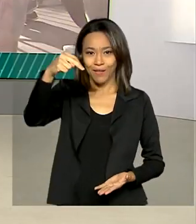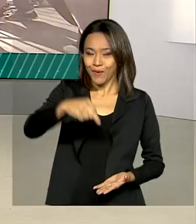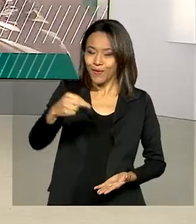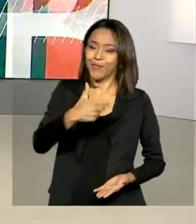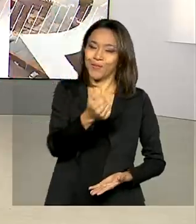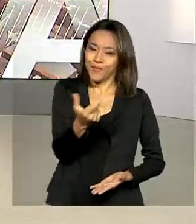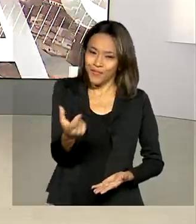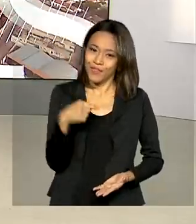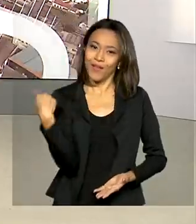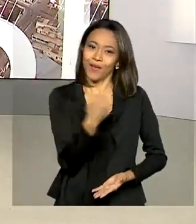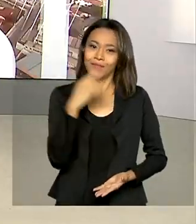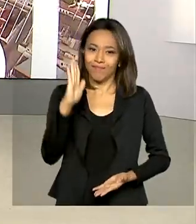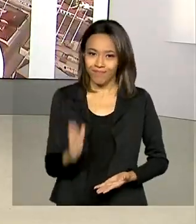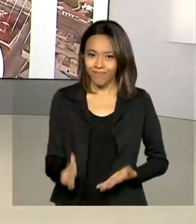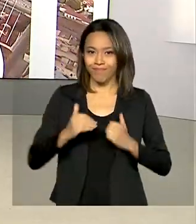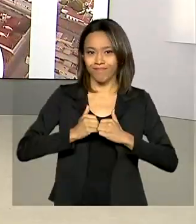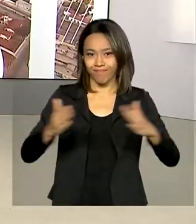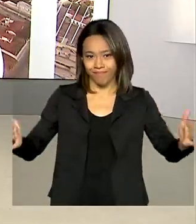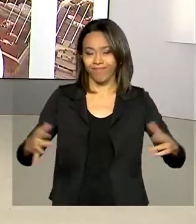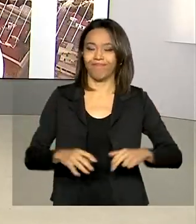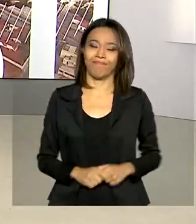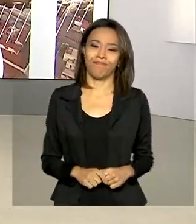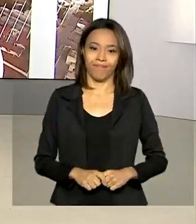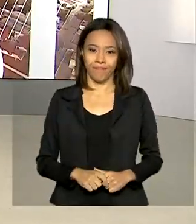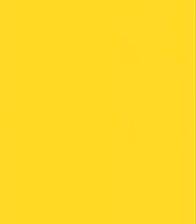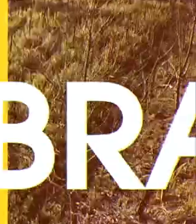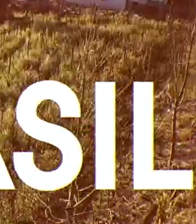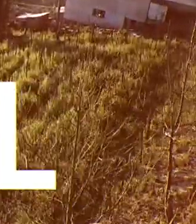2020. O Brasil em Dia já está no ar.